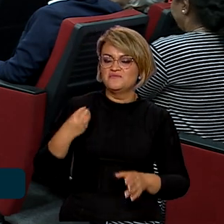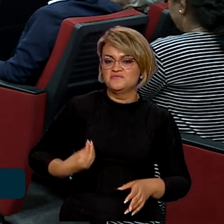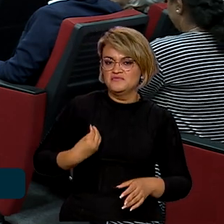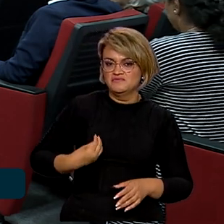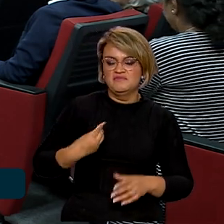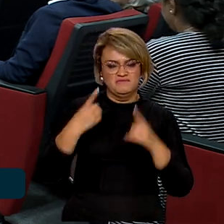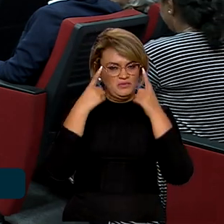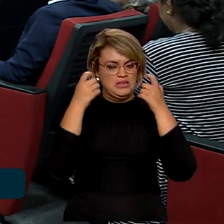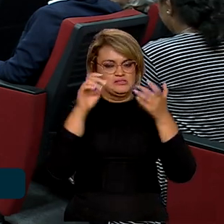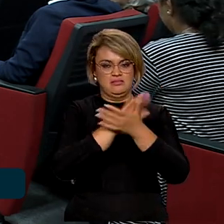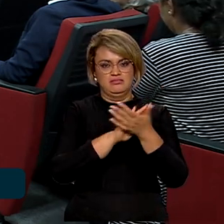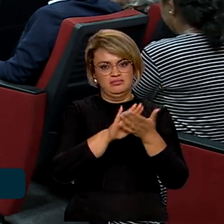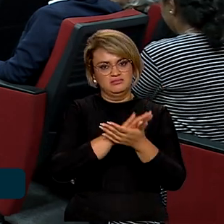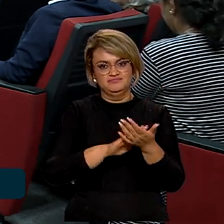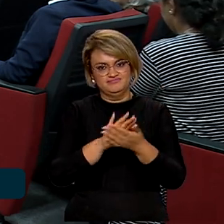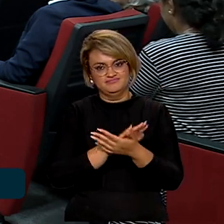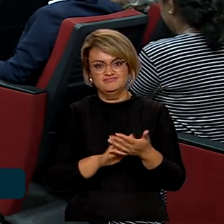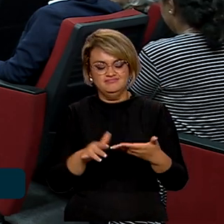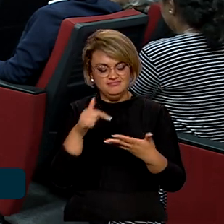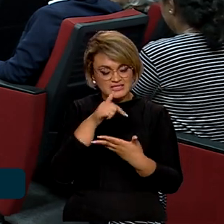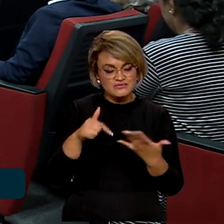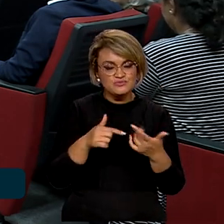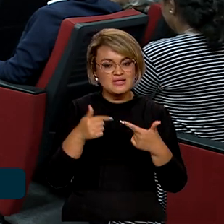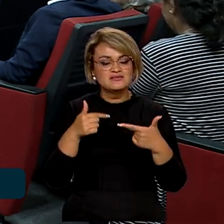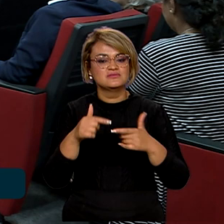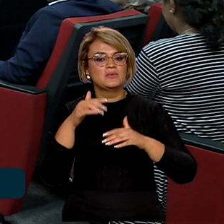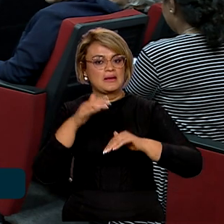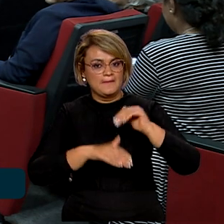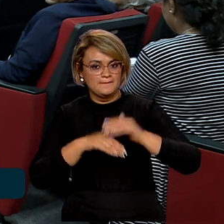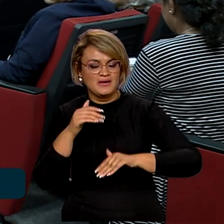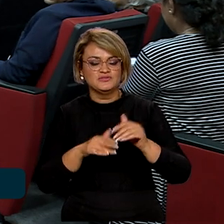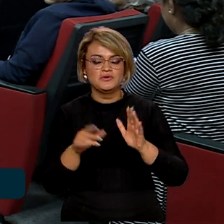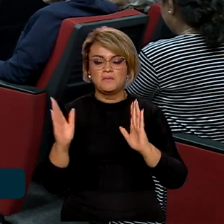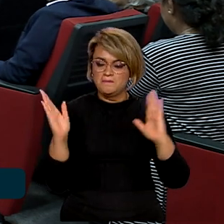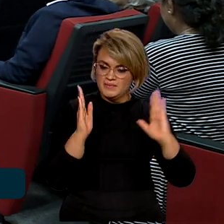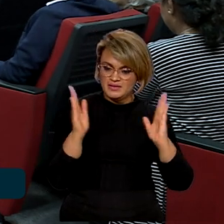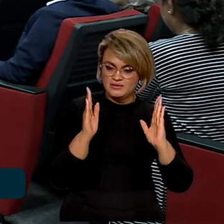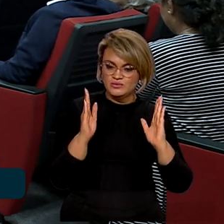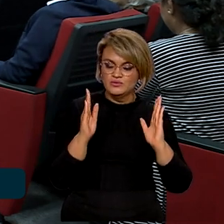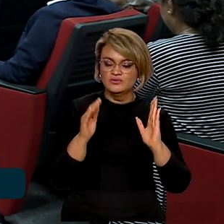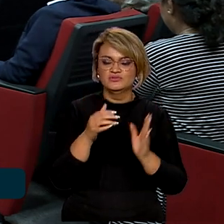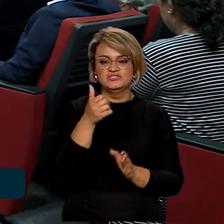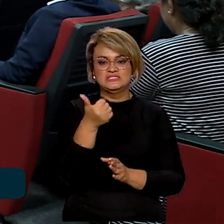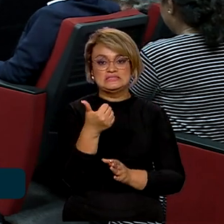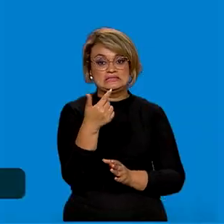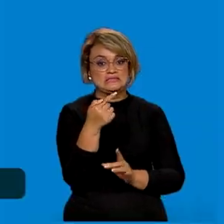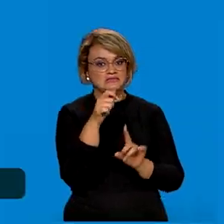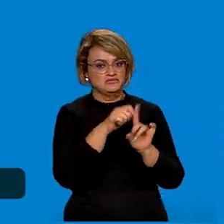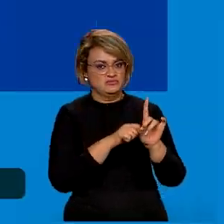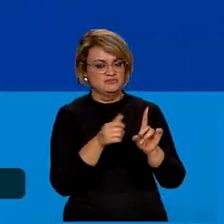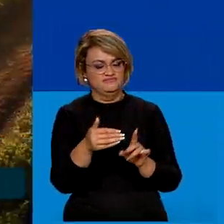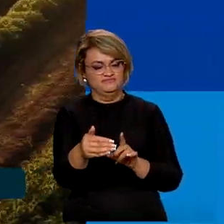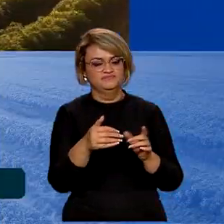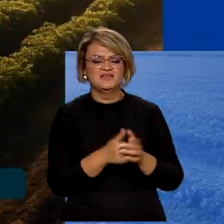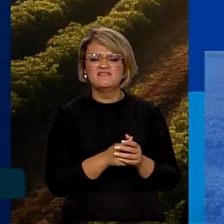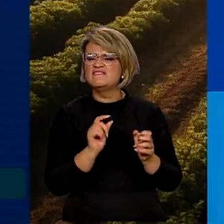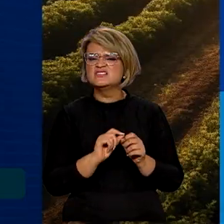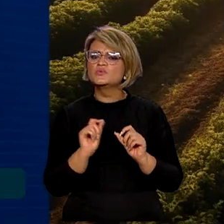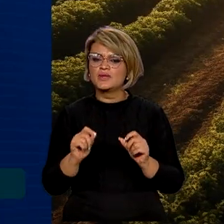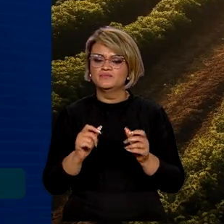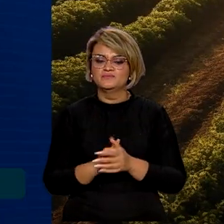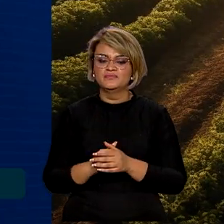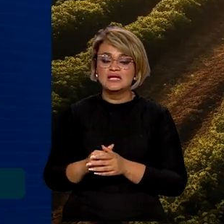sem violência. As ações serão implementadas no período de 17 meses. Serão feitas